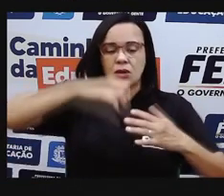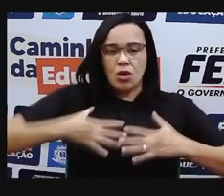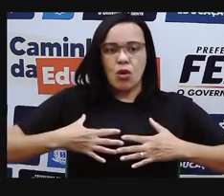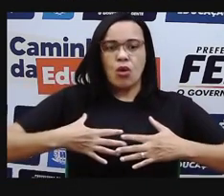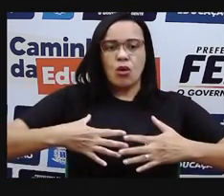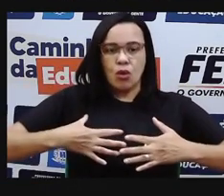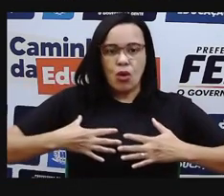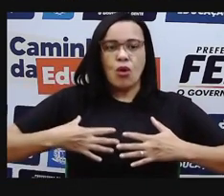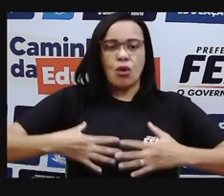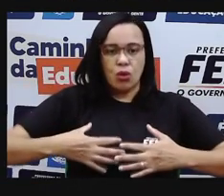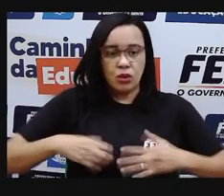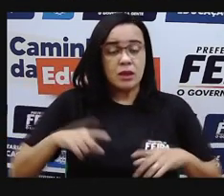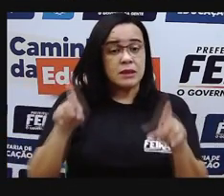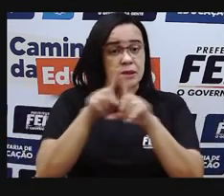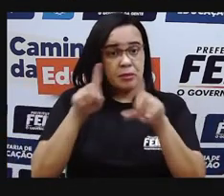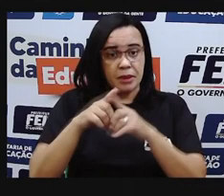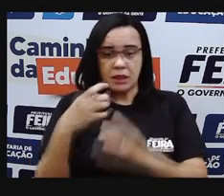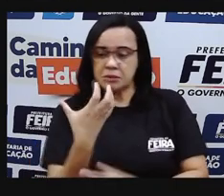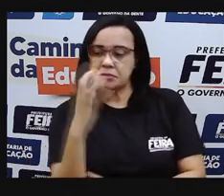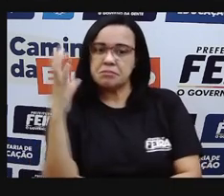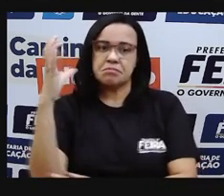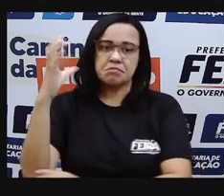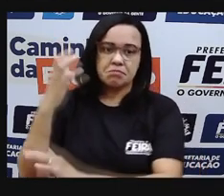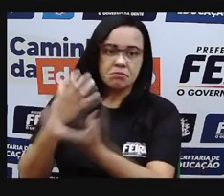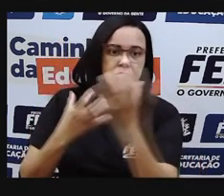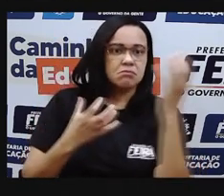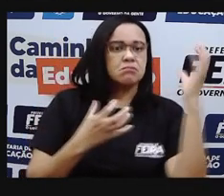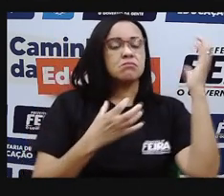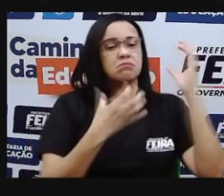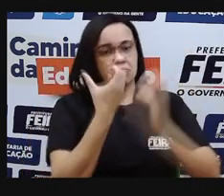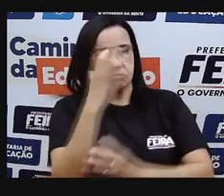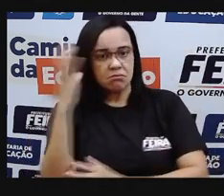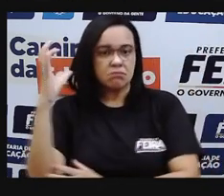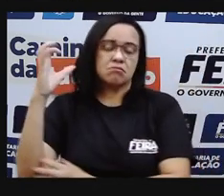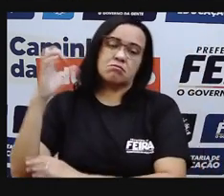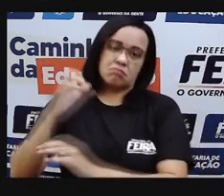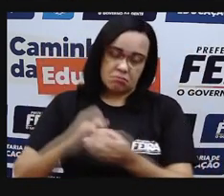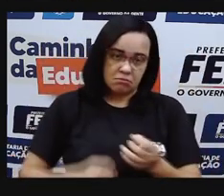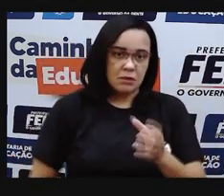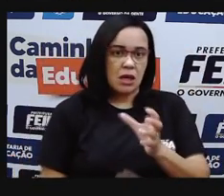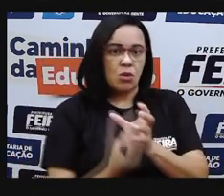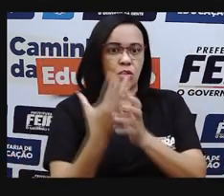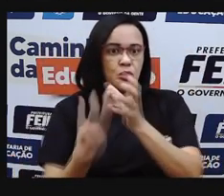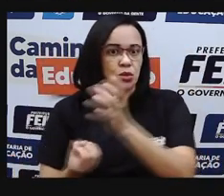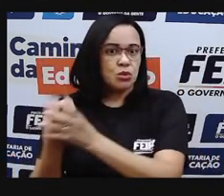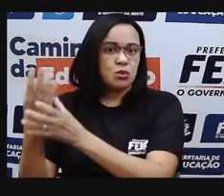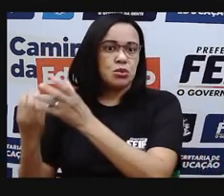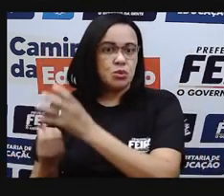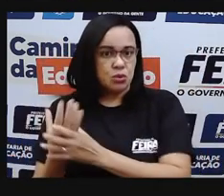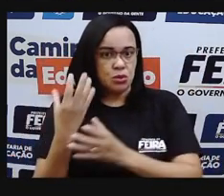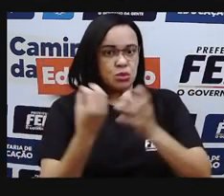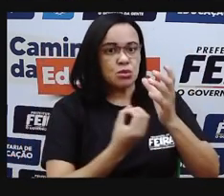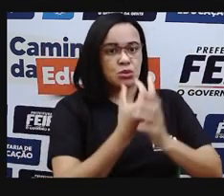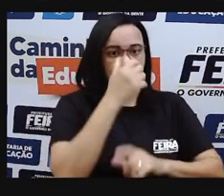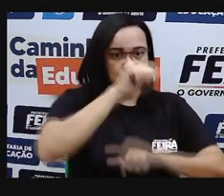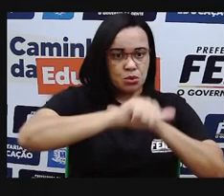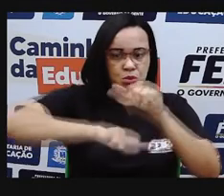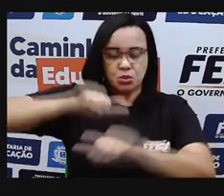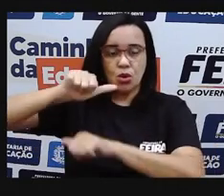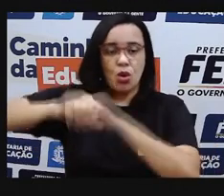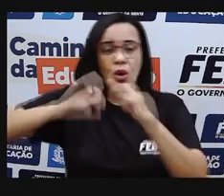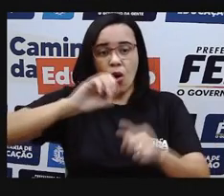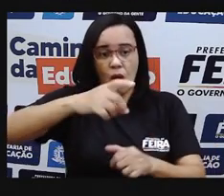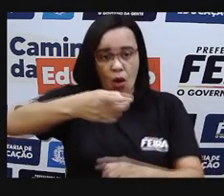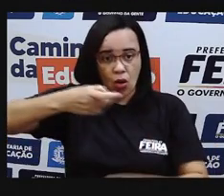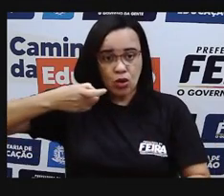E aí, essas mesmas plantas e essas algas vão produzir, através da fotossíntese, esse oxigênio de novo.